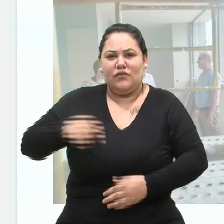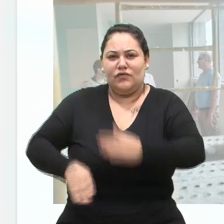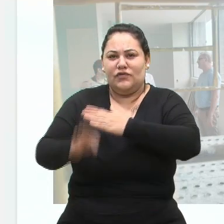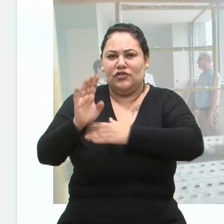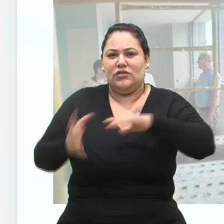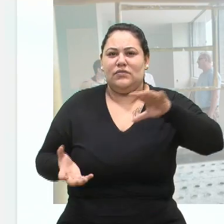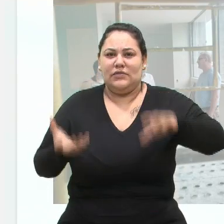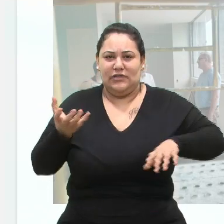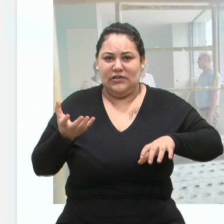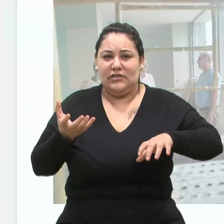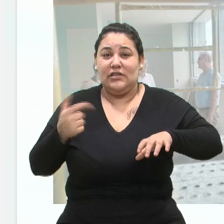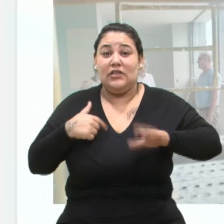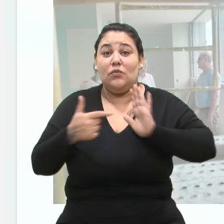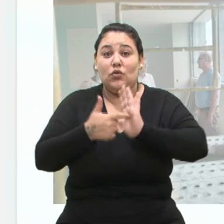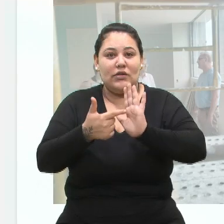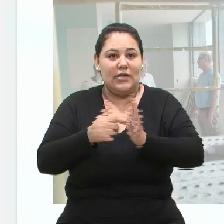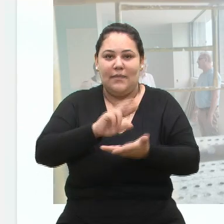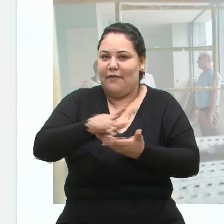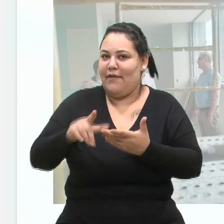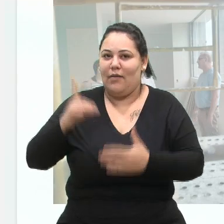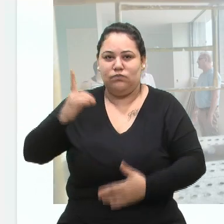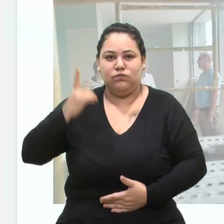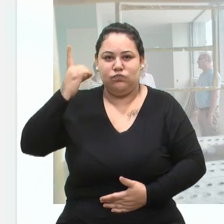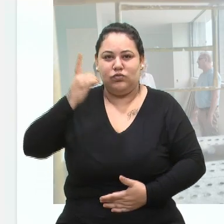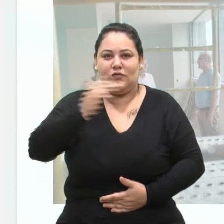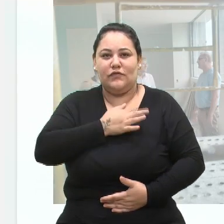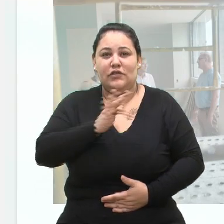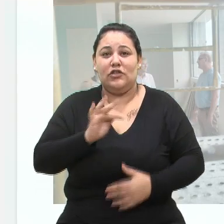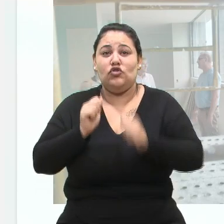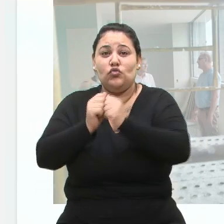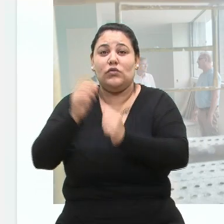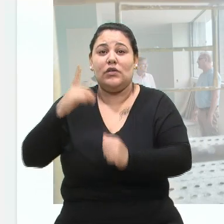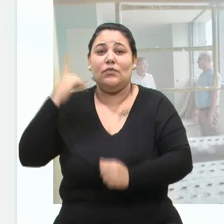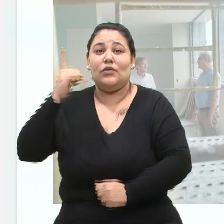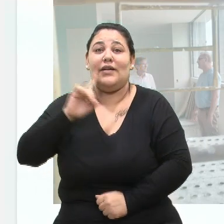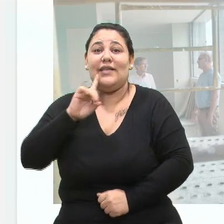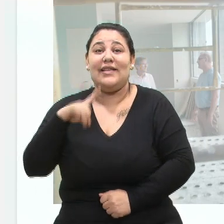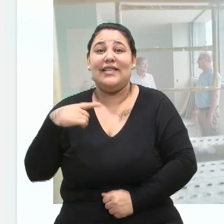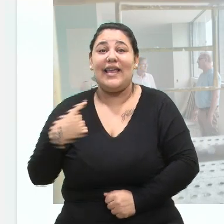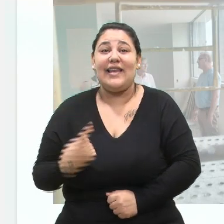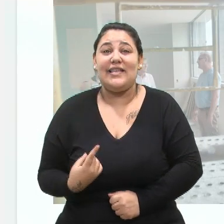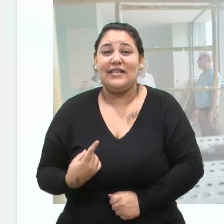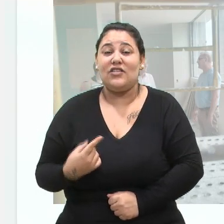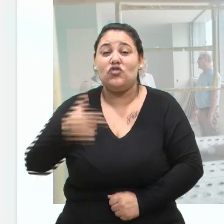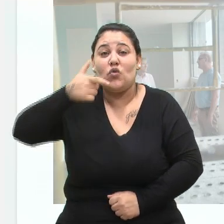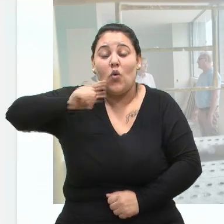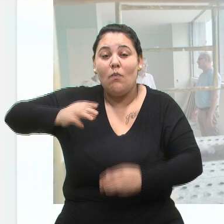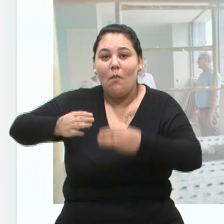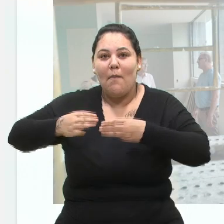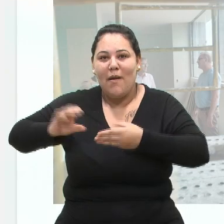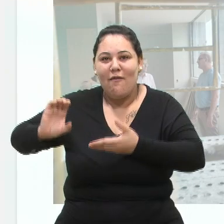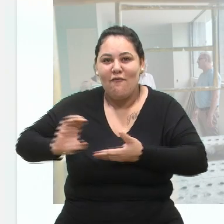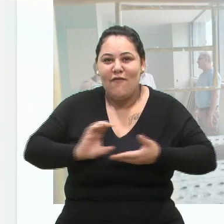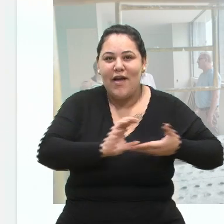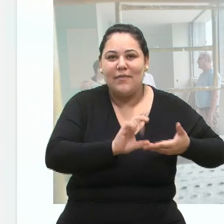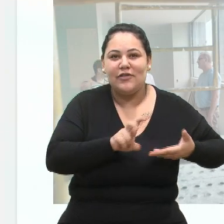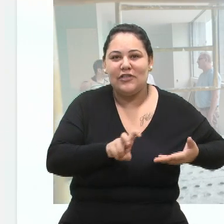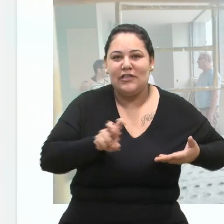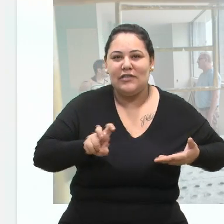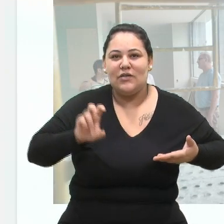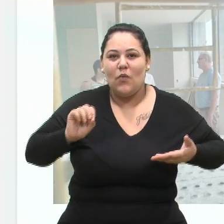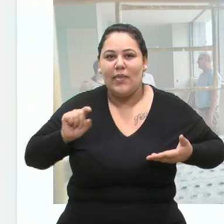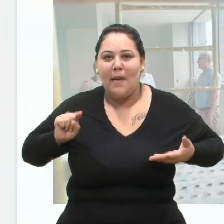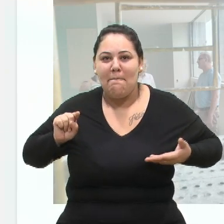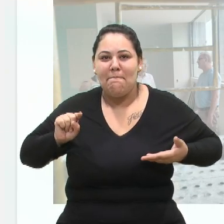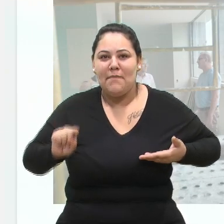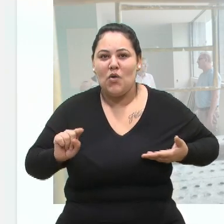mostrei para diversos deputados federais, e através da deputada Denise, nós conseguimos uma emenda de 550 mil reais que está nos